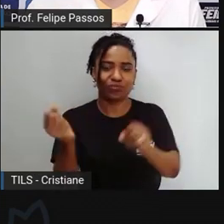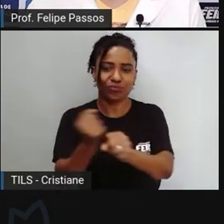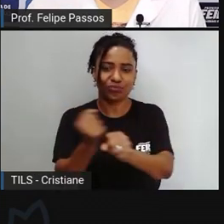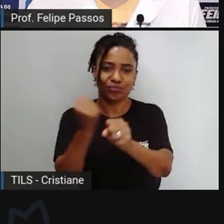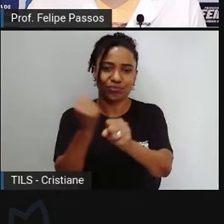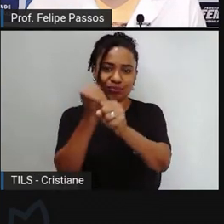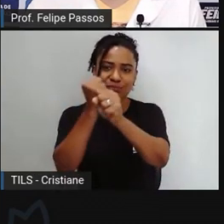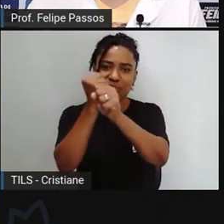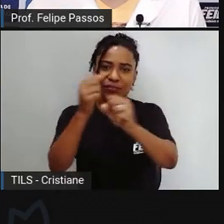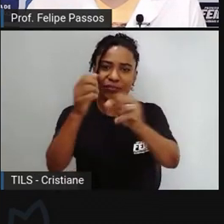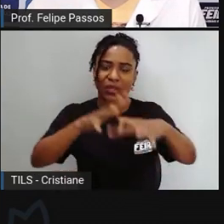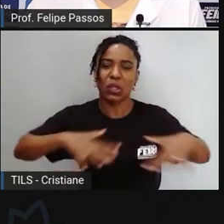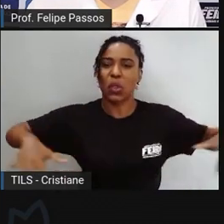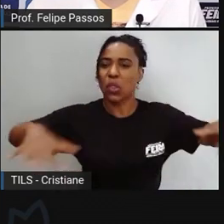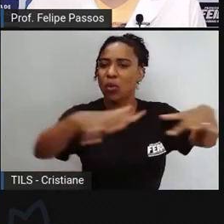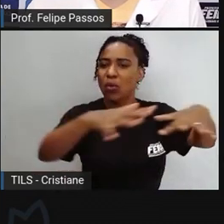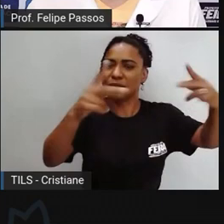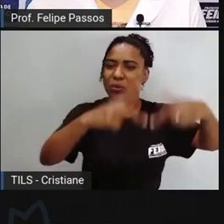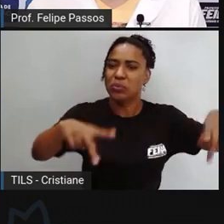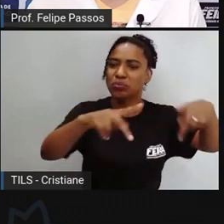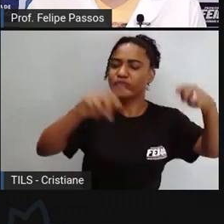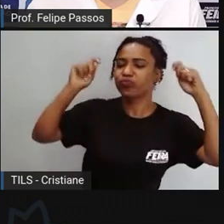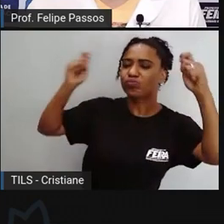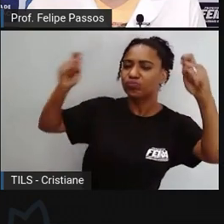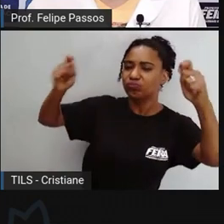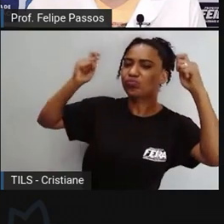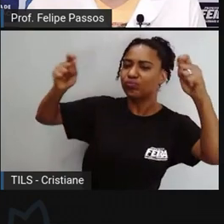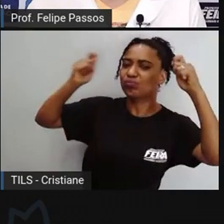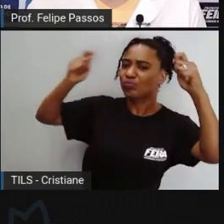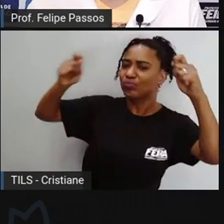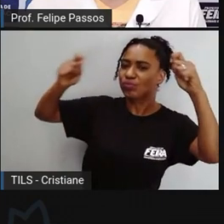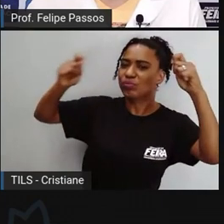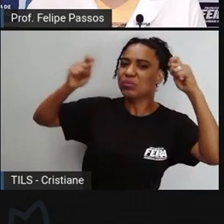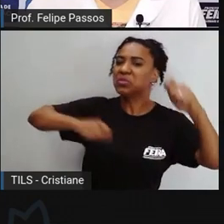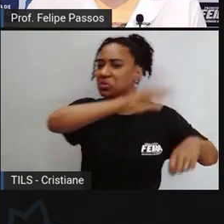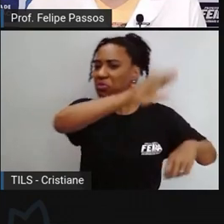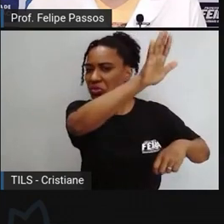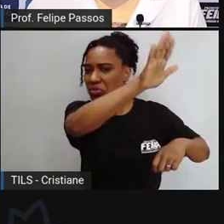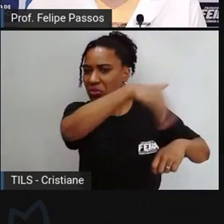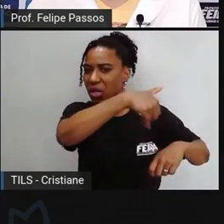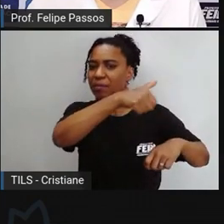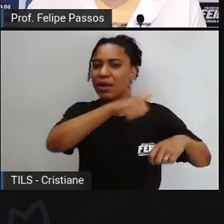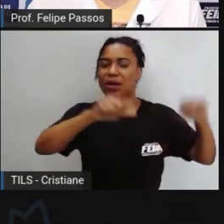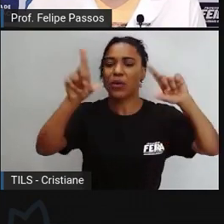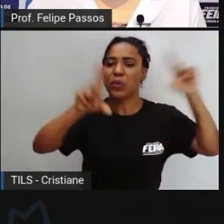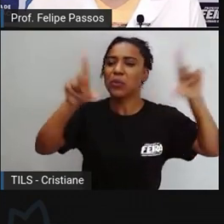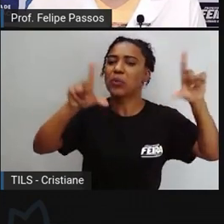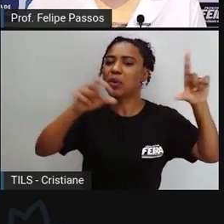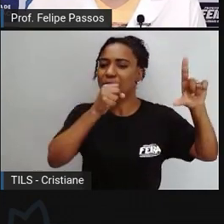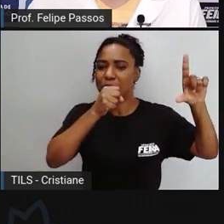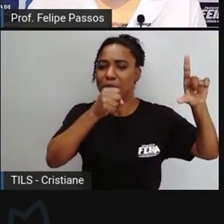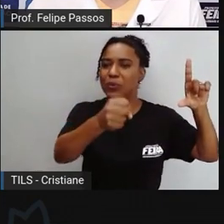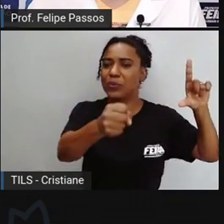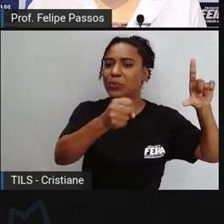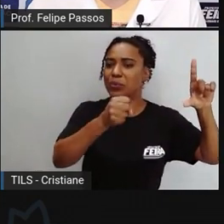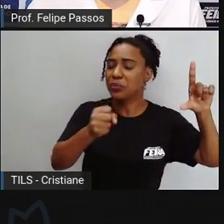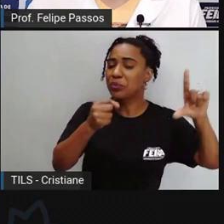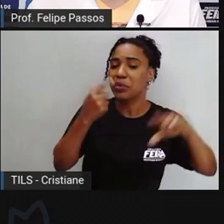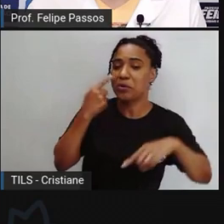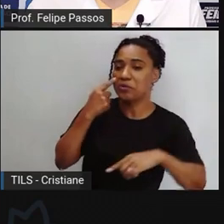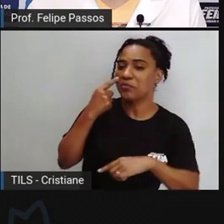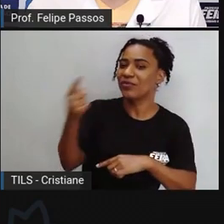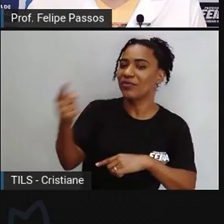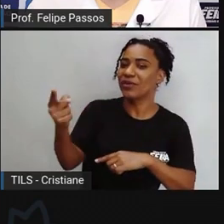força popular até da imprensa para nos apoiar faremos